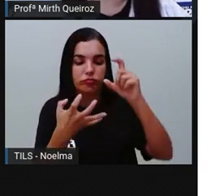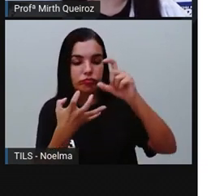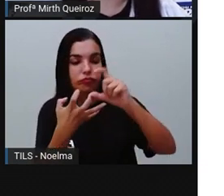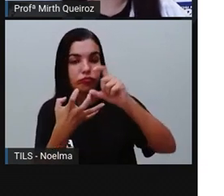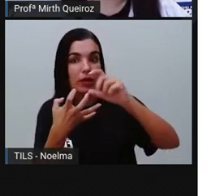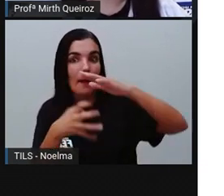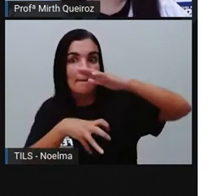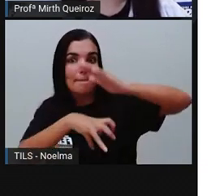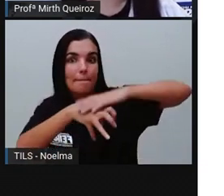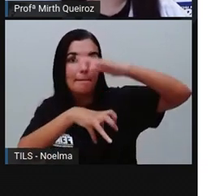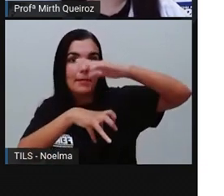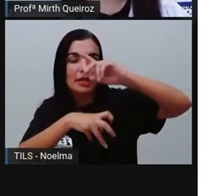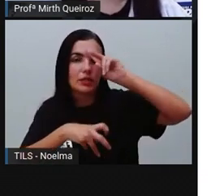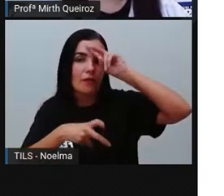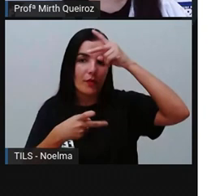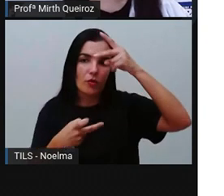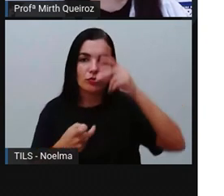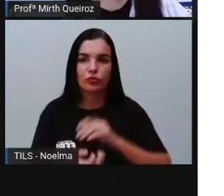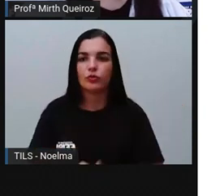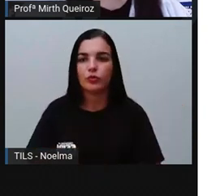antepenúltima. Veja só.